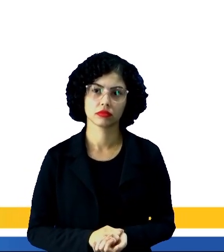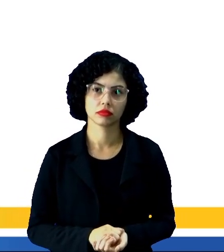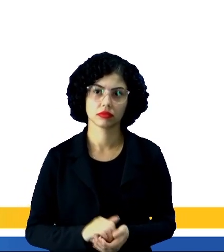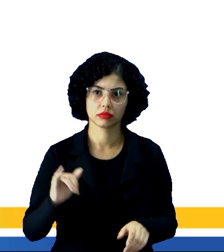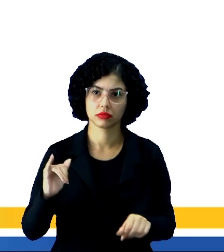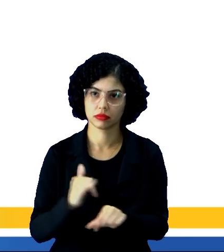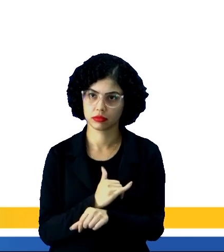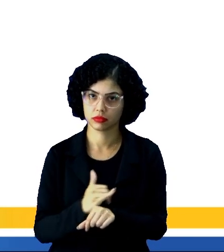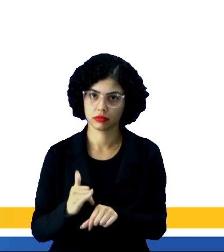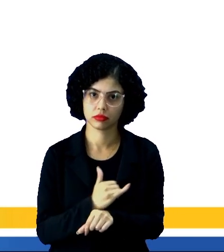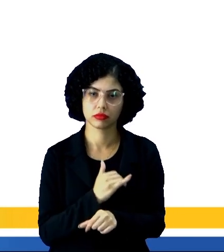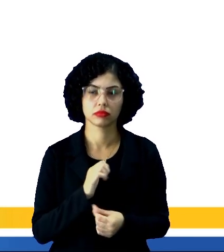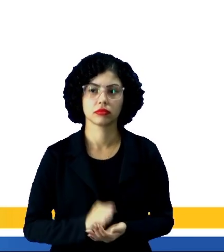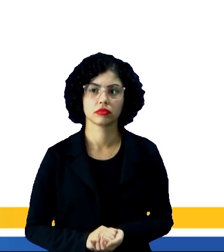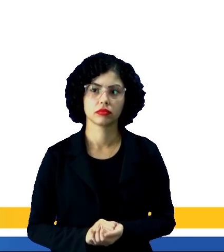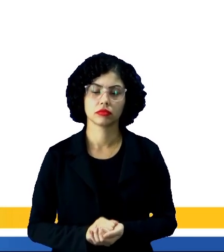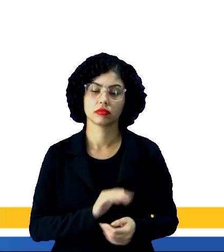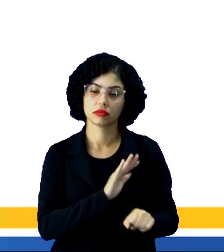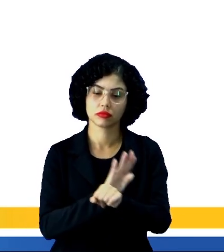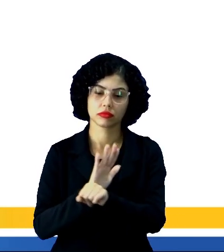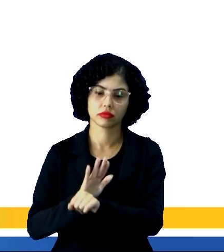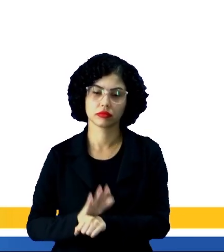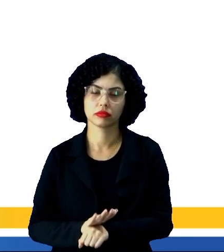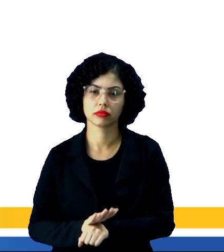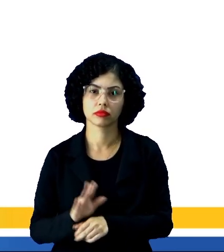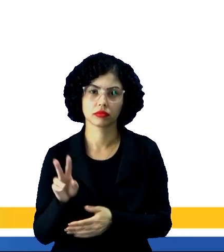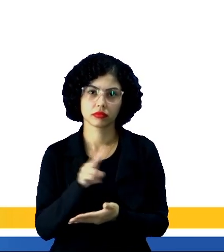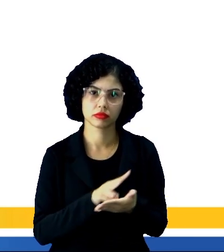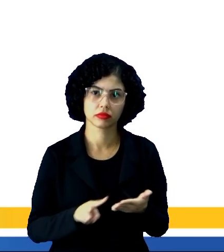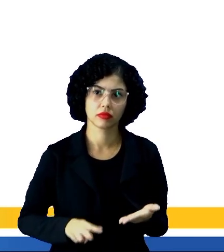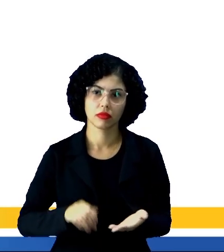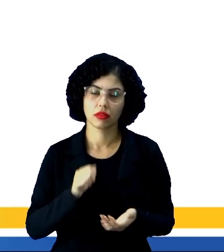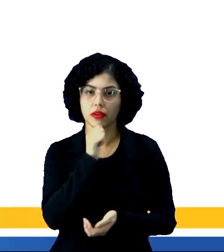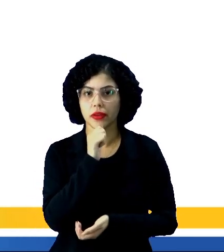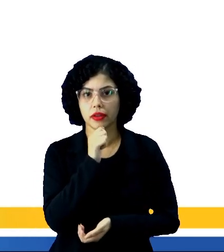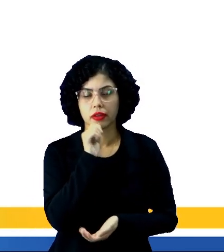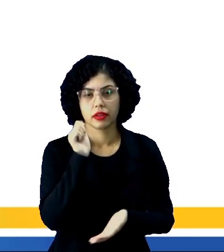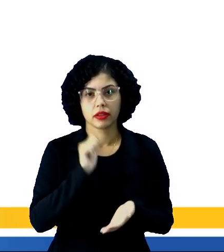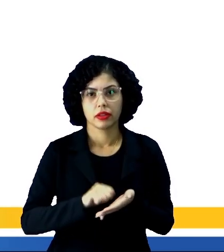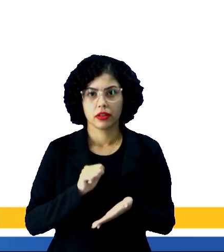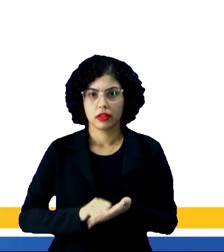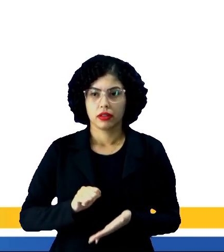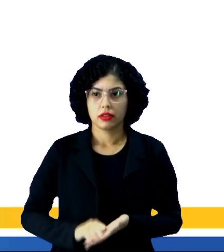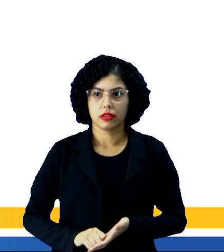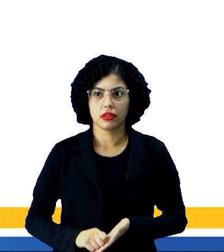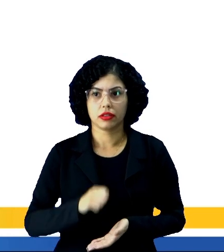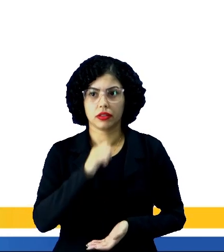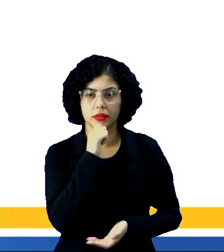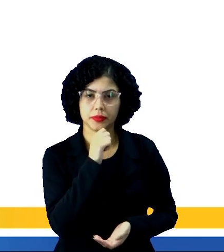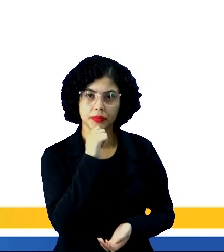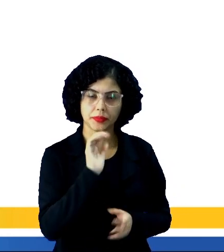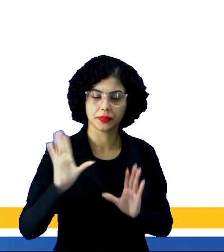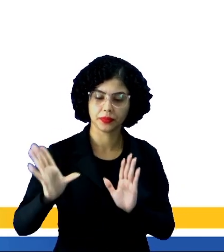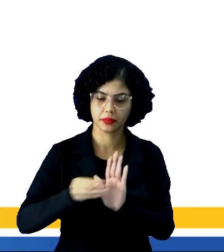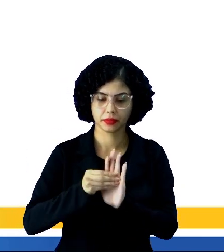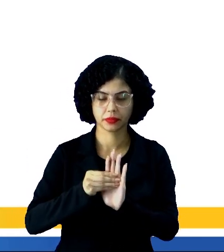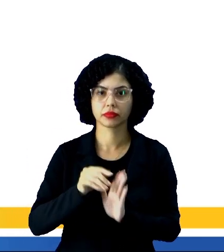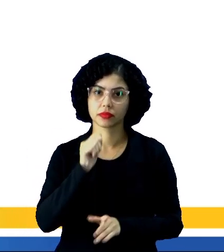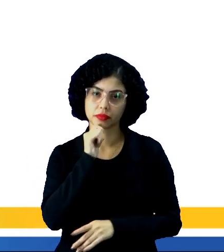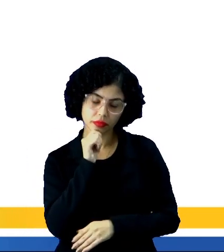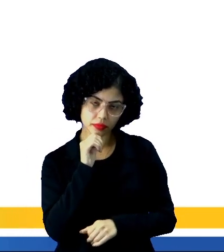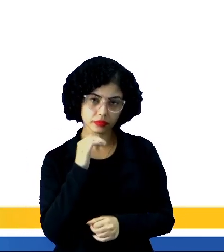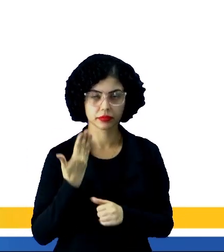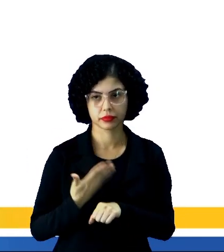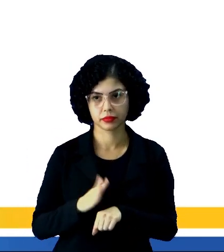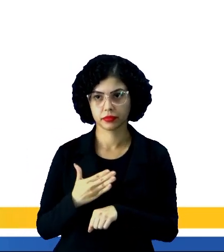é uma estratégia que te ajuda, ler as entrelinhas, a ir além do que está escrito. Para colocar essa dica em prática,